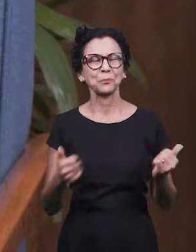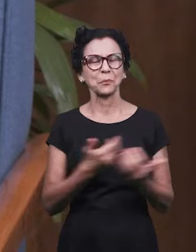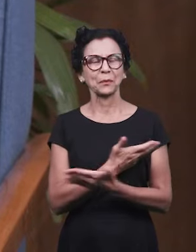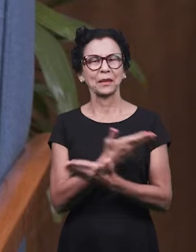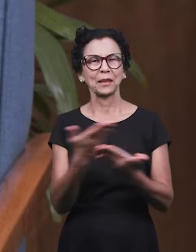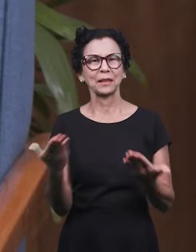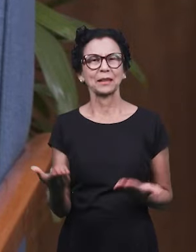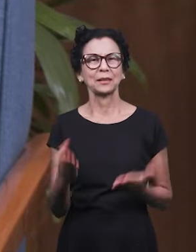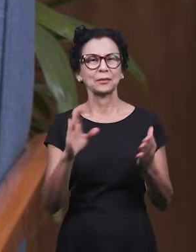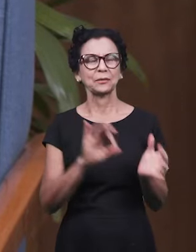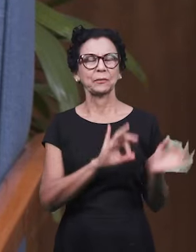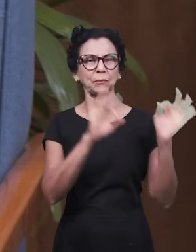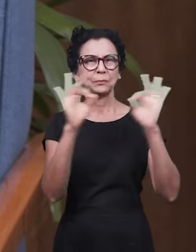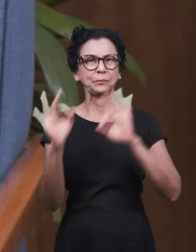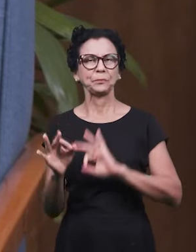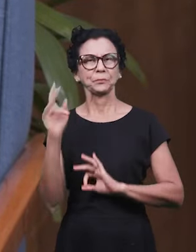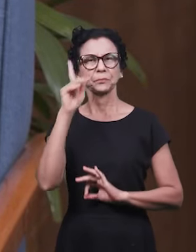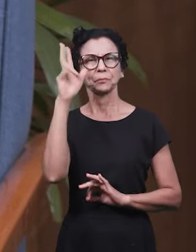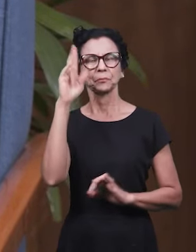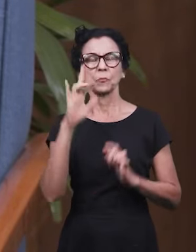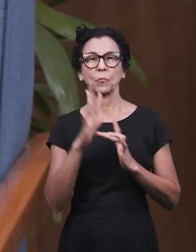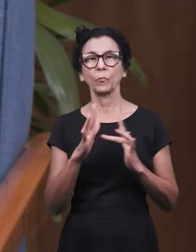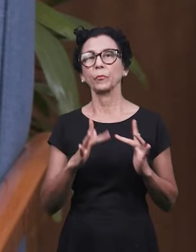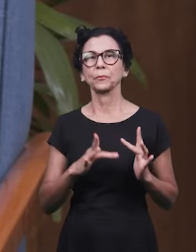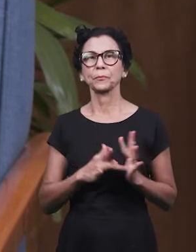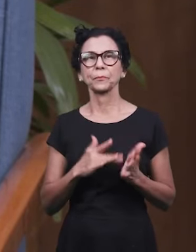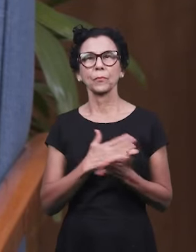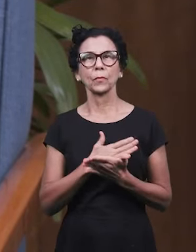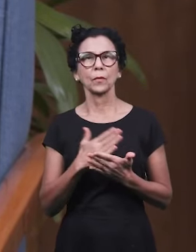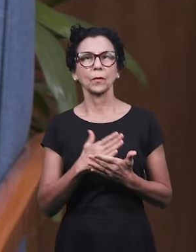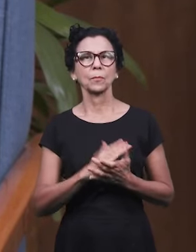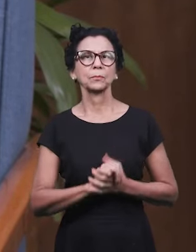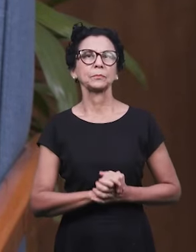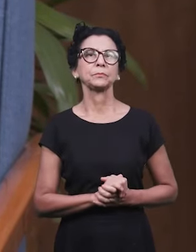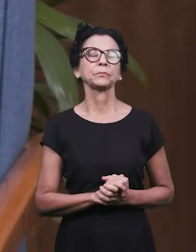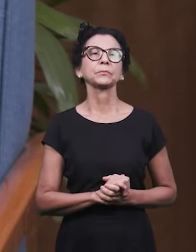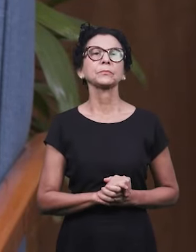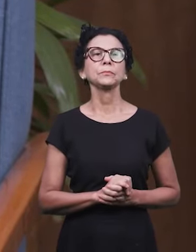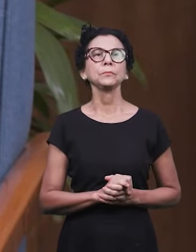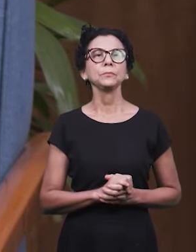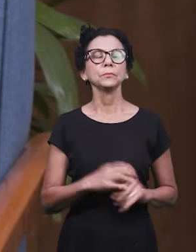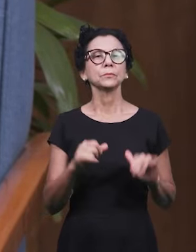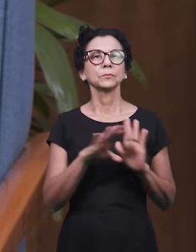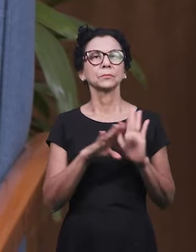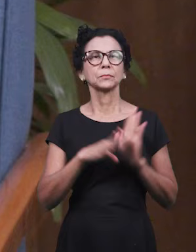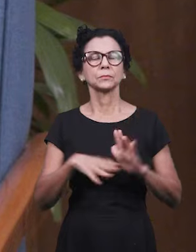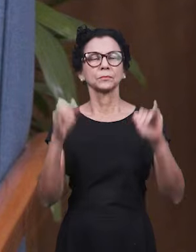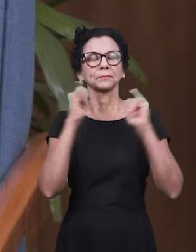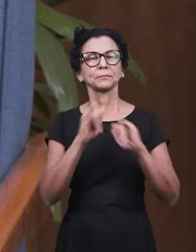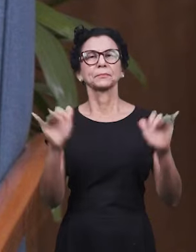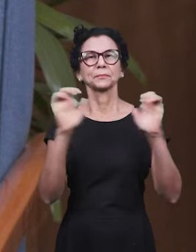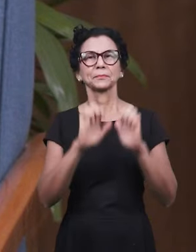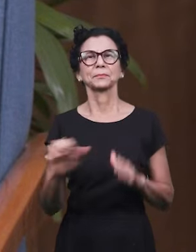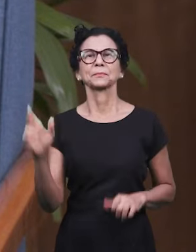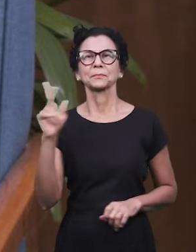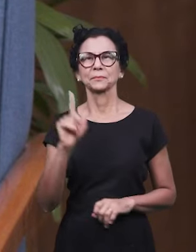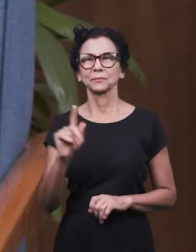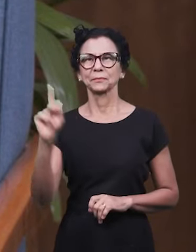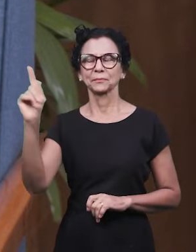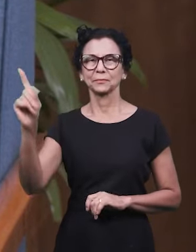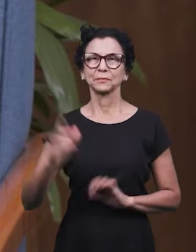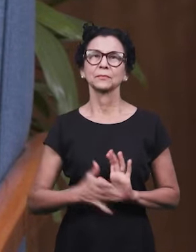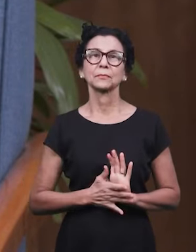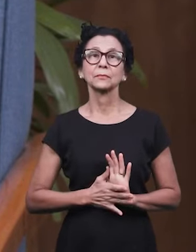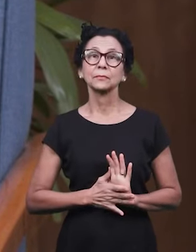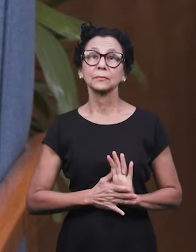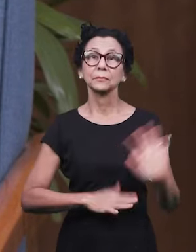Eu saúdo você que nos assiste com a paz do Senhor Jesus. Nós estamos começando agora o programa Anunciando o